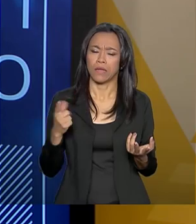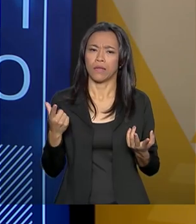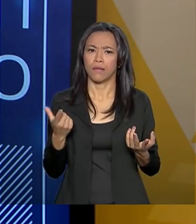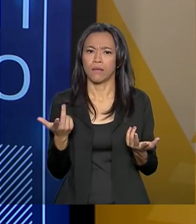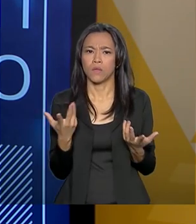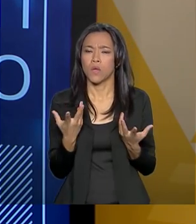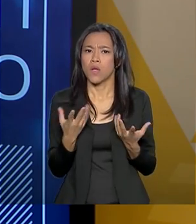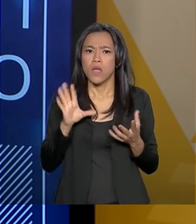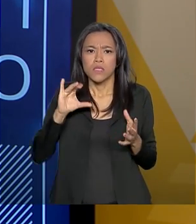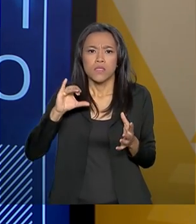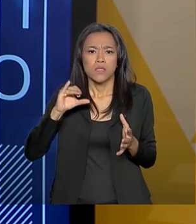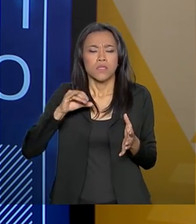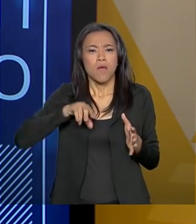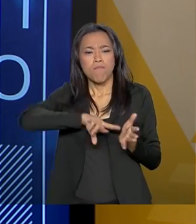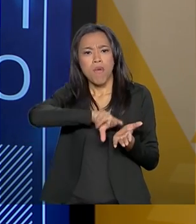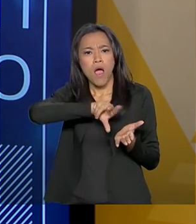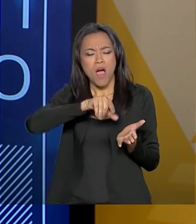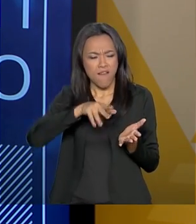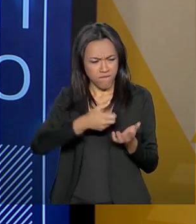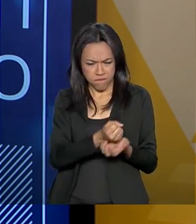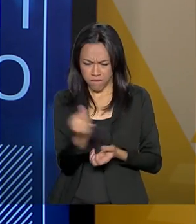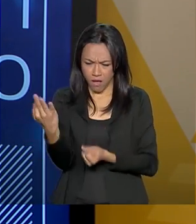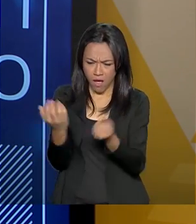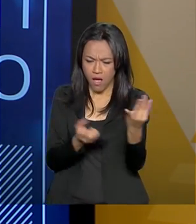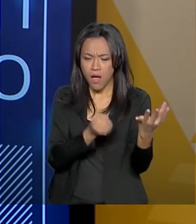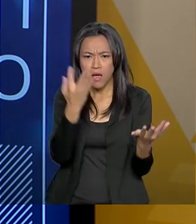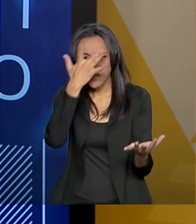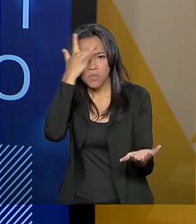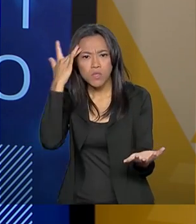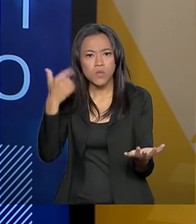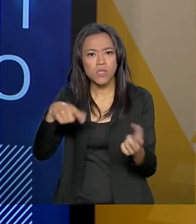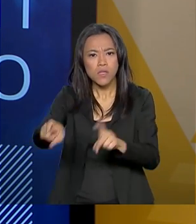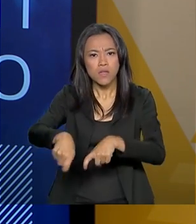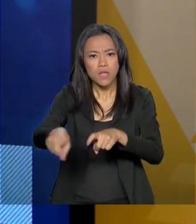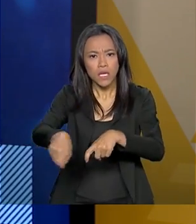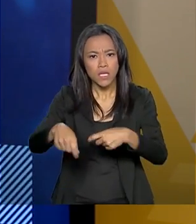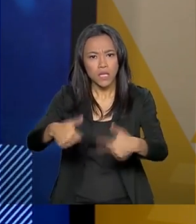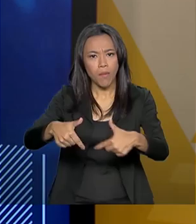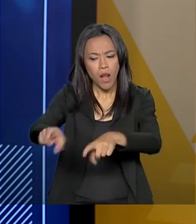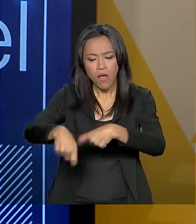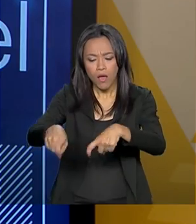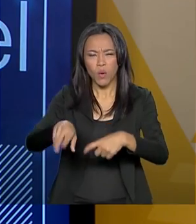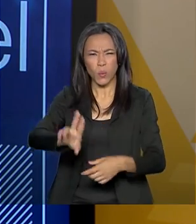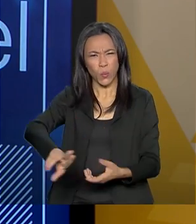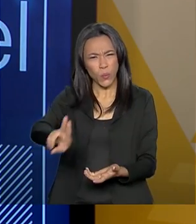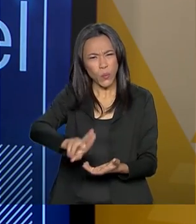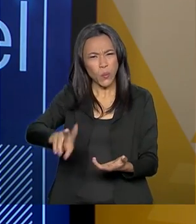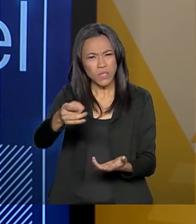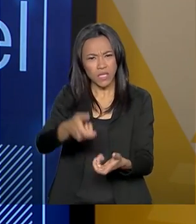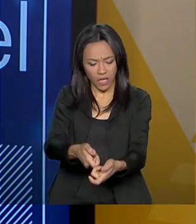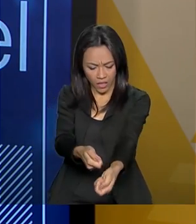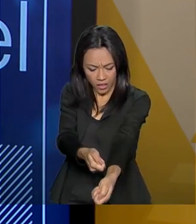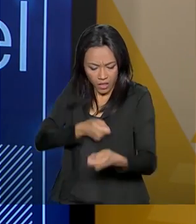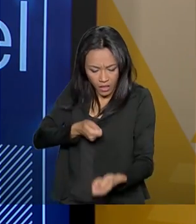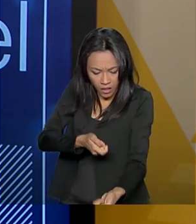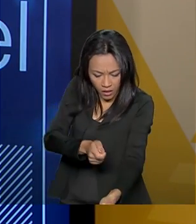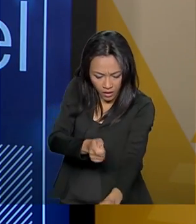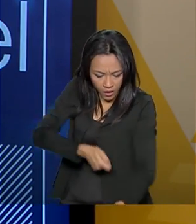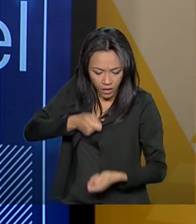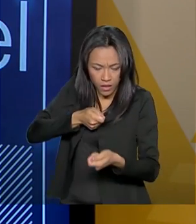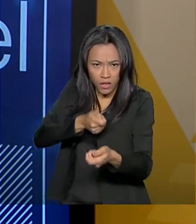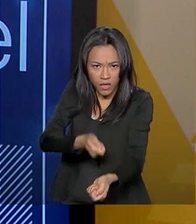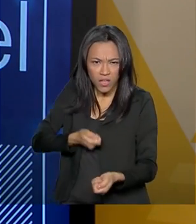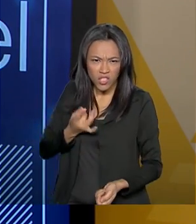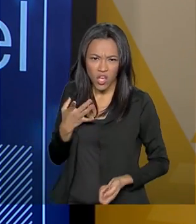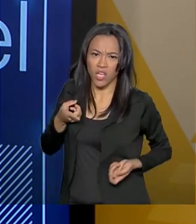inovação, milhões e milhões de agricultores ainda usam somente a enxada. É a única inovação que